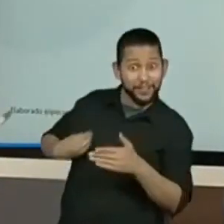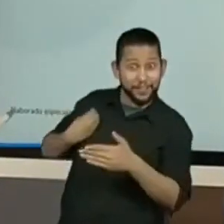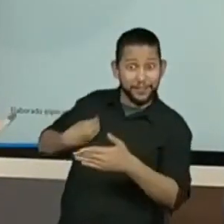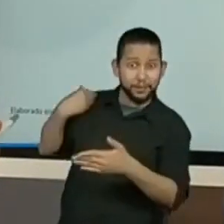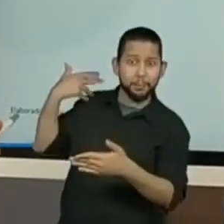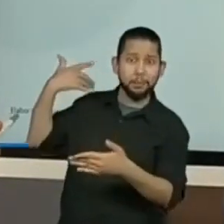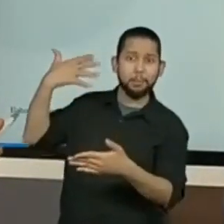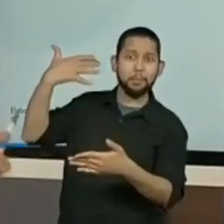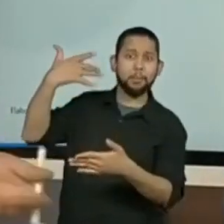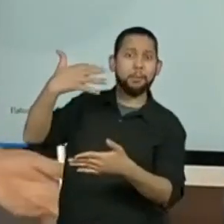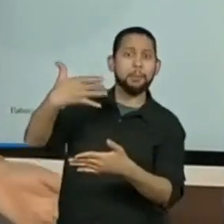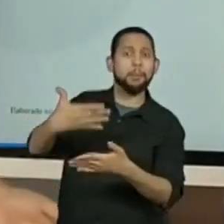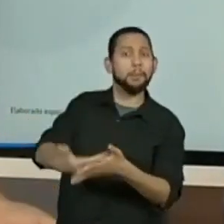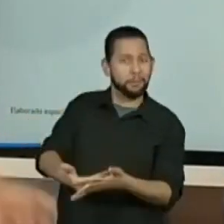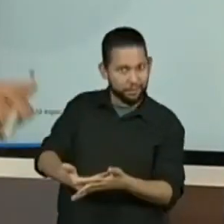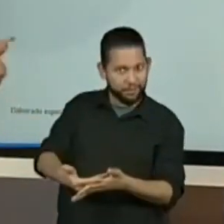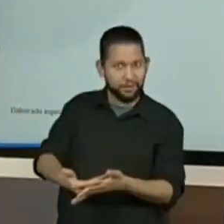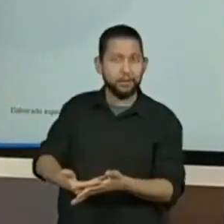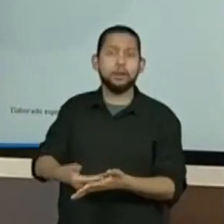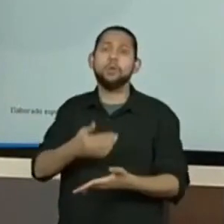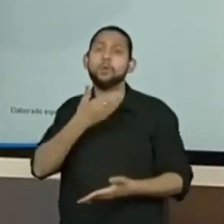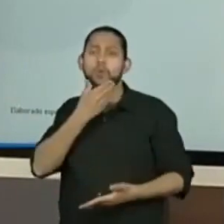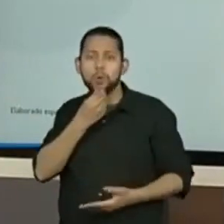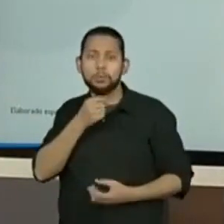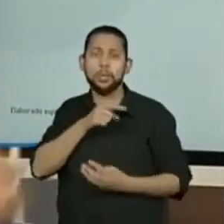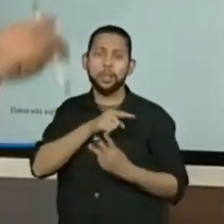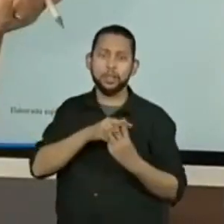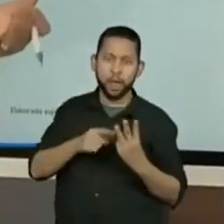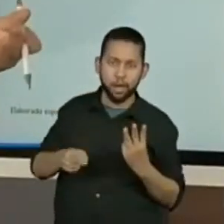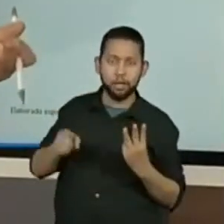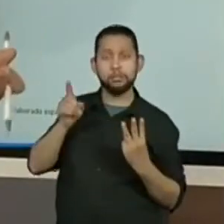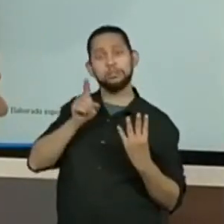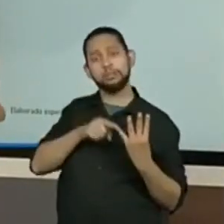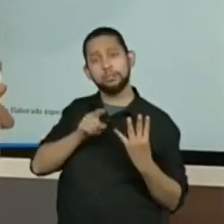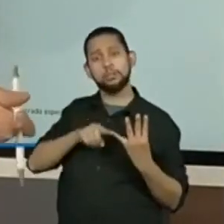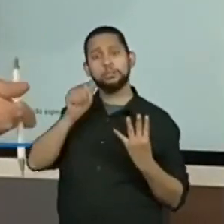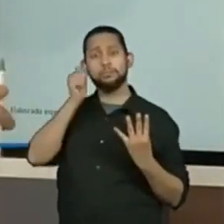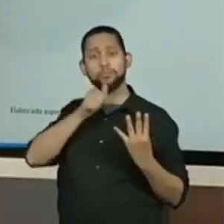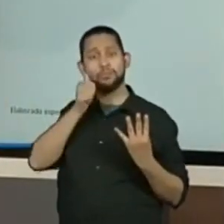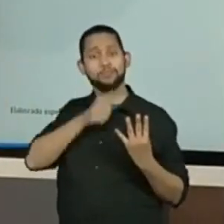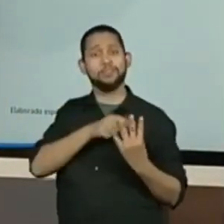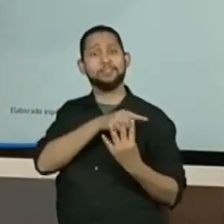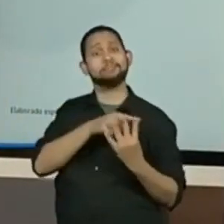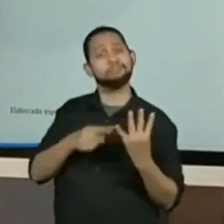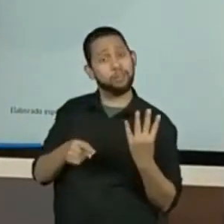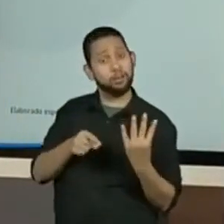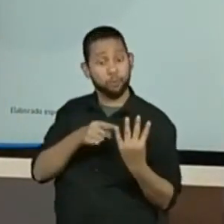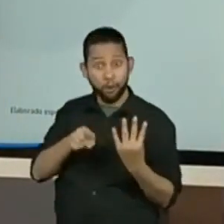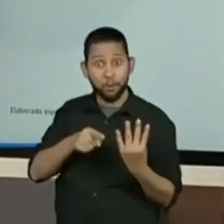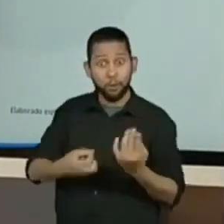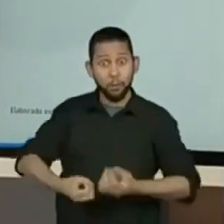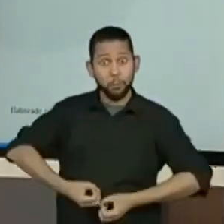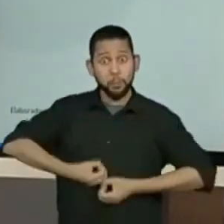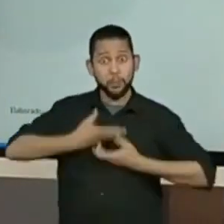desses poetas incríveis e da poetisa Cecília Meirelles. Nossa! Que estão